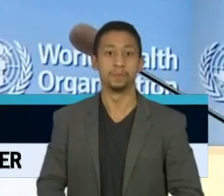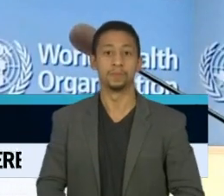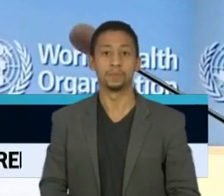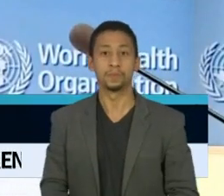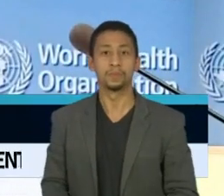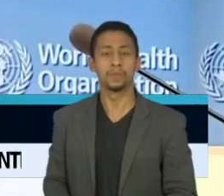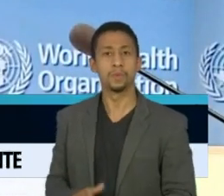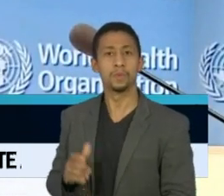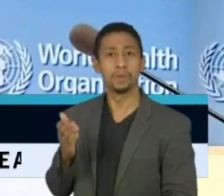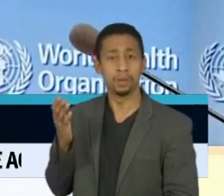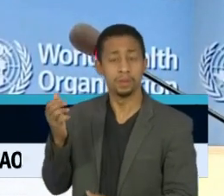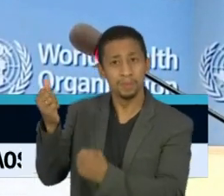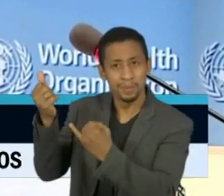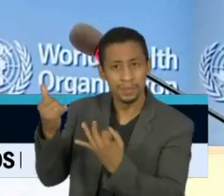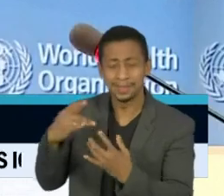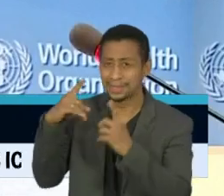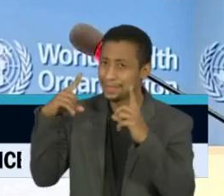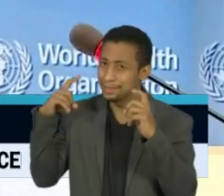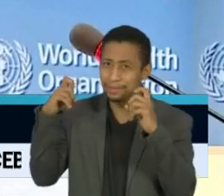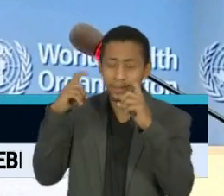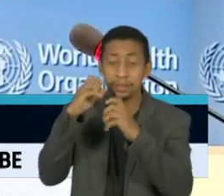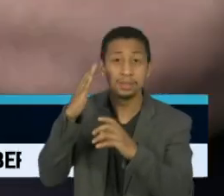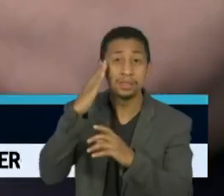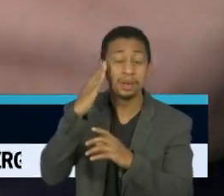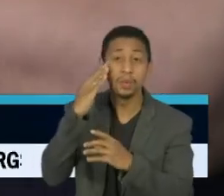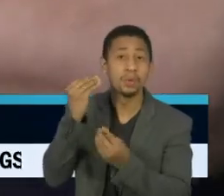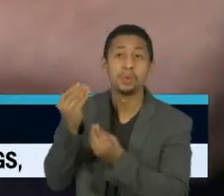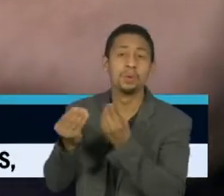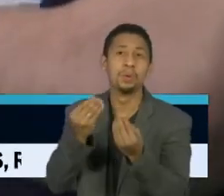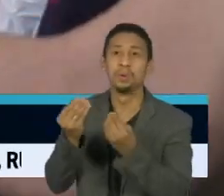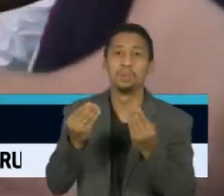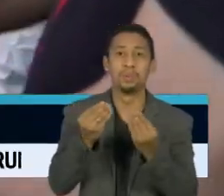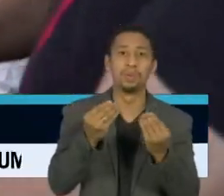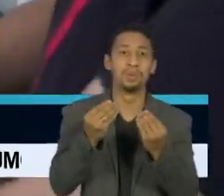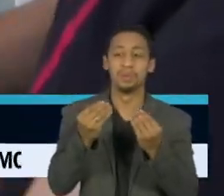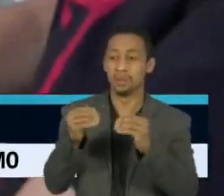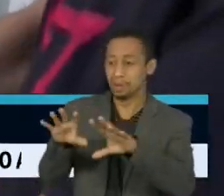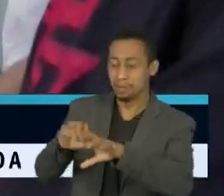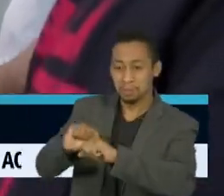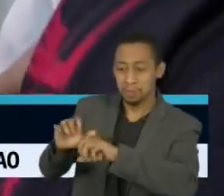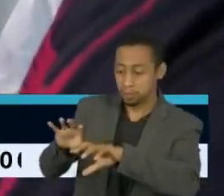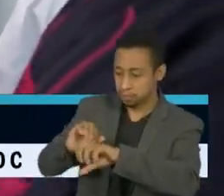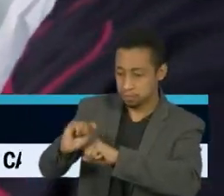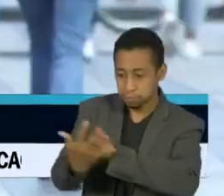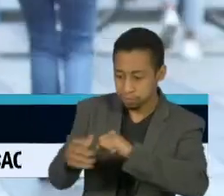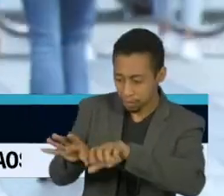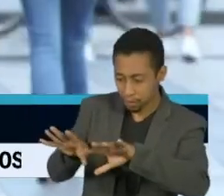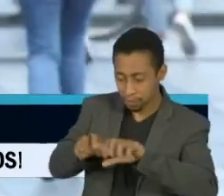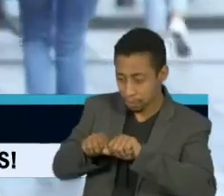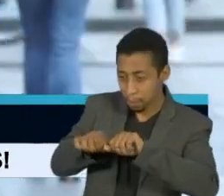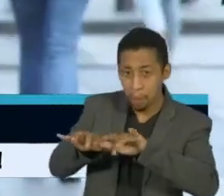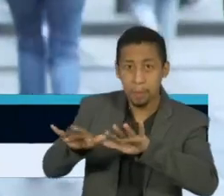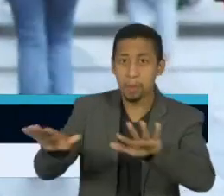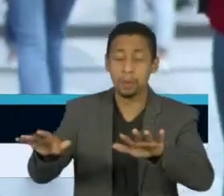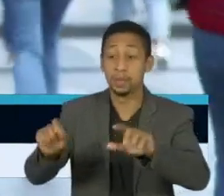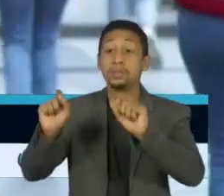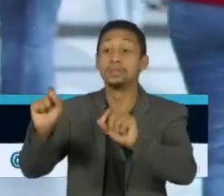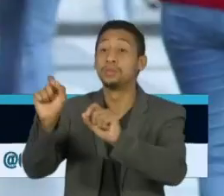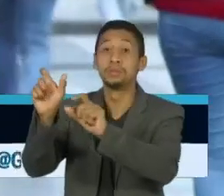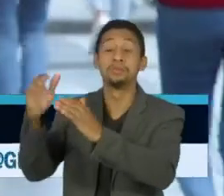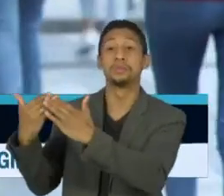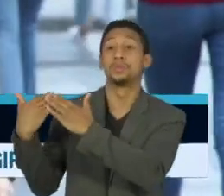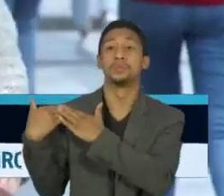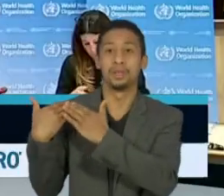Ryan disse que é difícil de prever o pico da doença, mas afirmou que depende de atuações do governo e da cooperação das